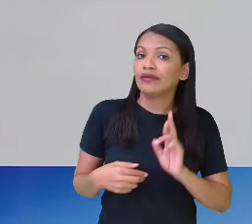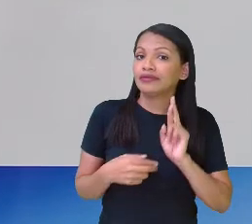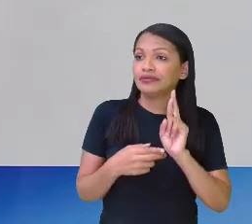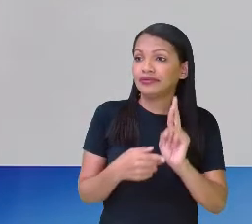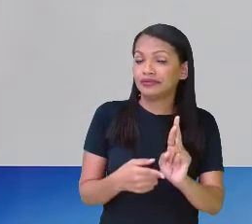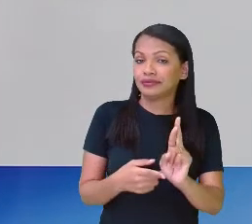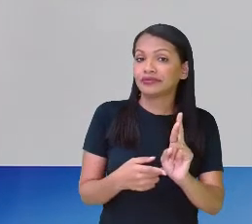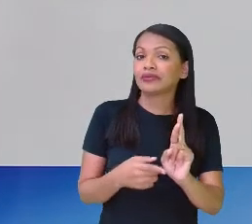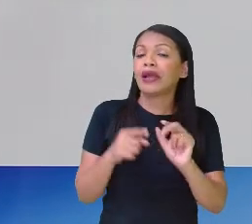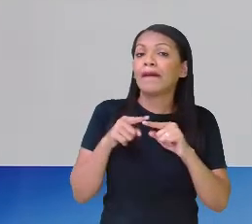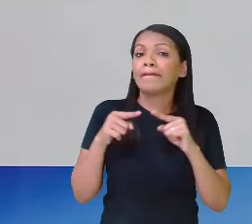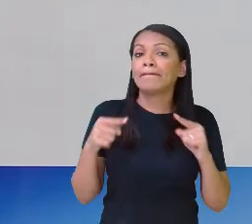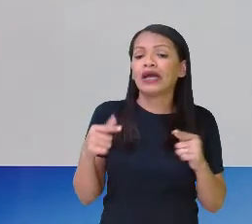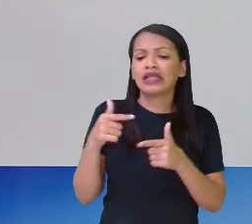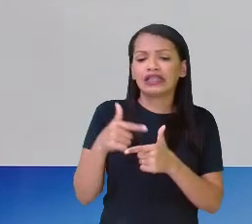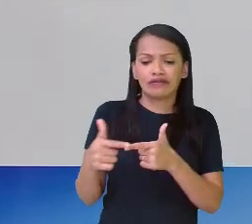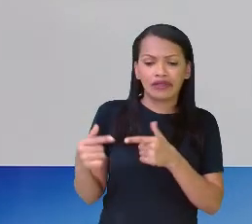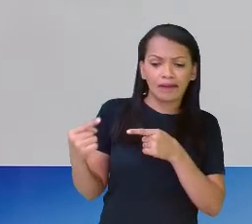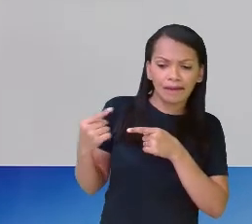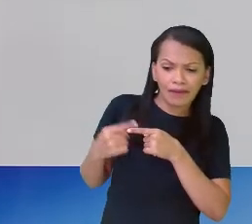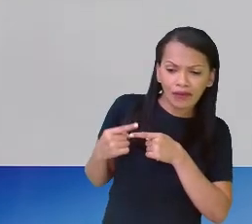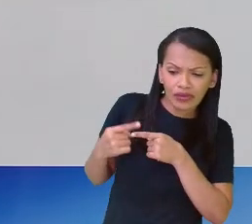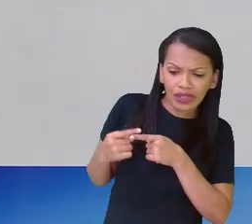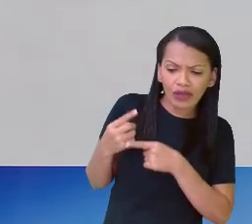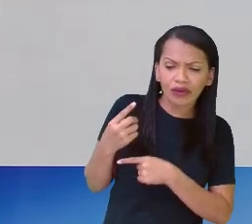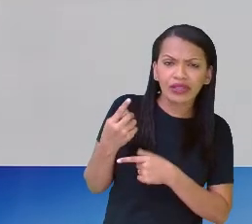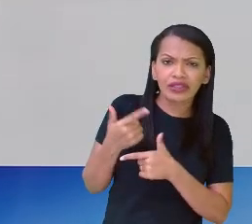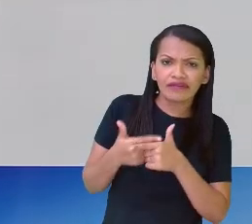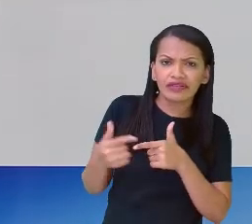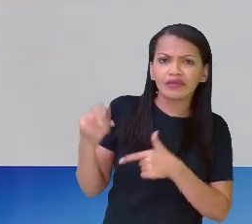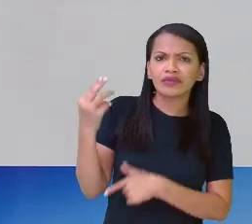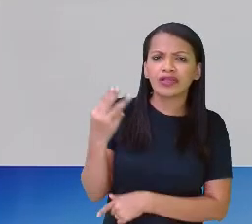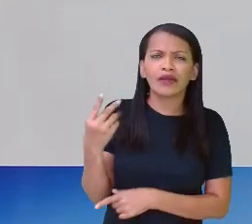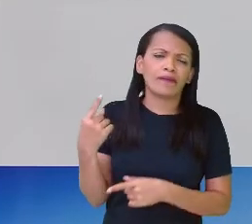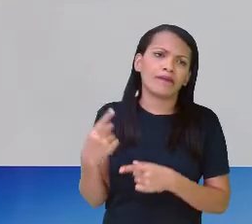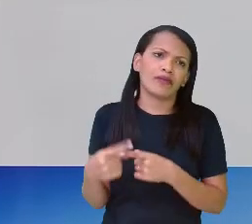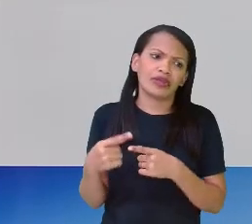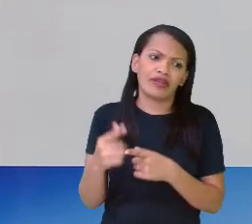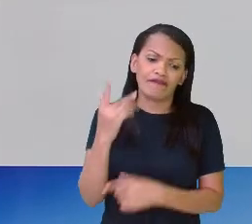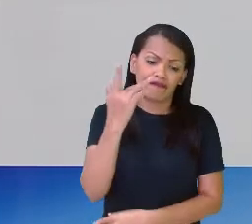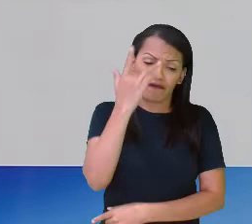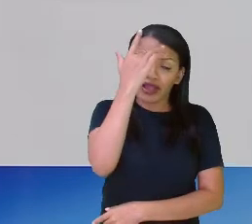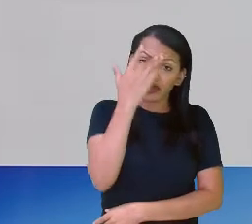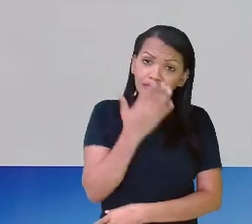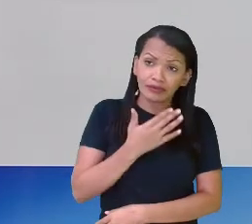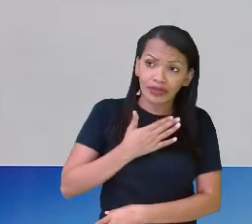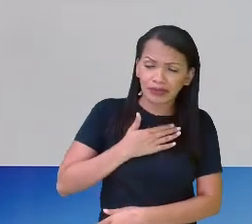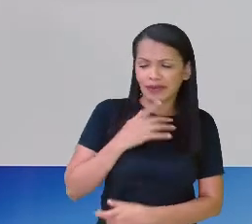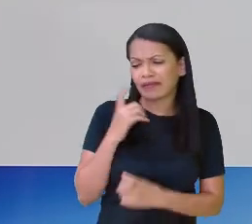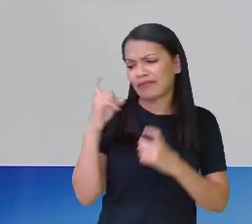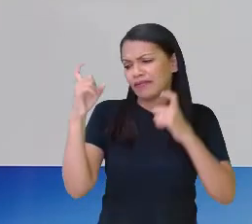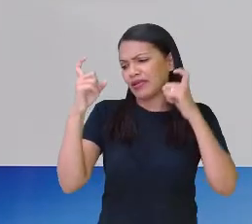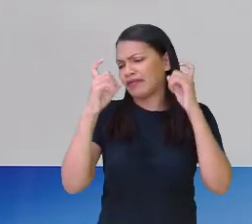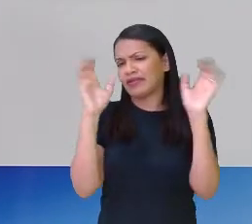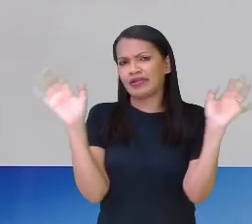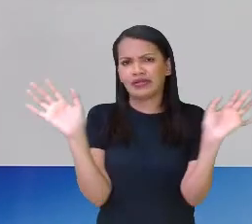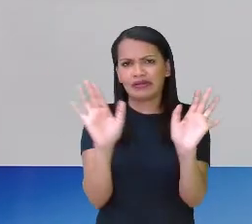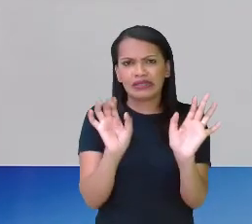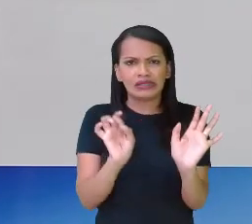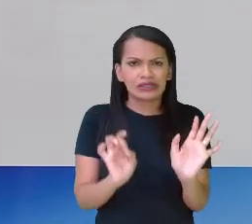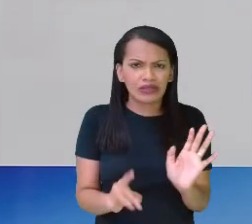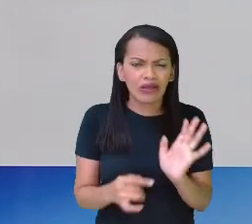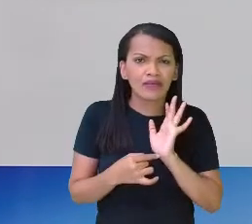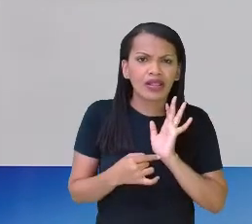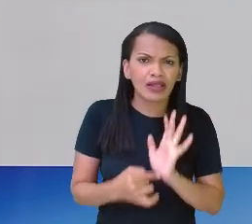divisão. Por que eu dividi por 3? Para facilitar para mim, tá? Não se preocupe. Isso eu trouxe só para